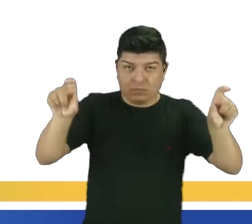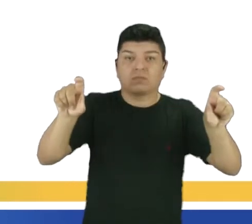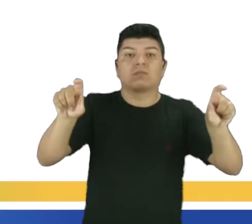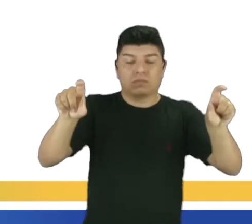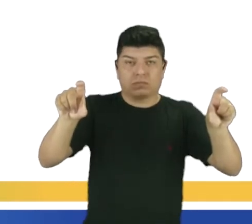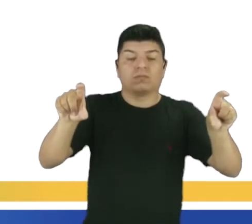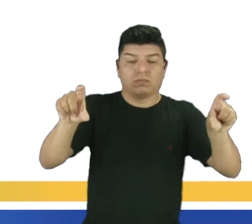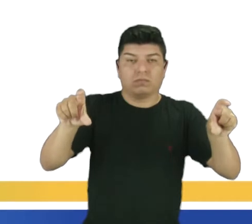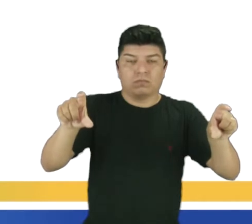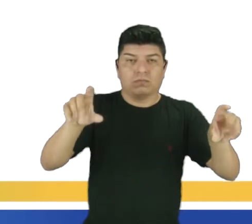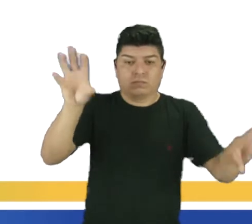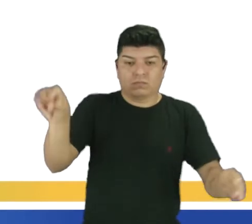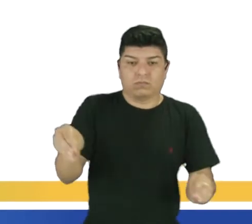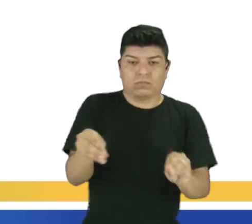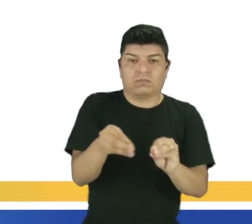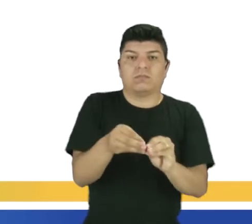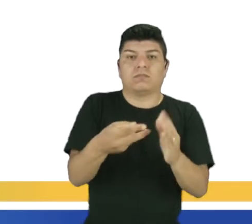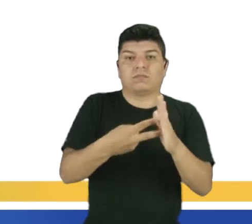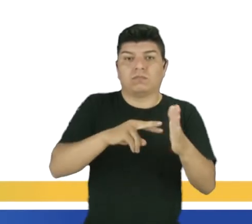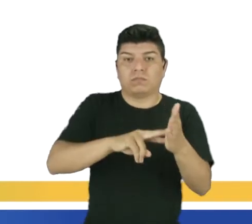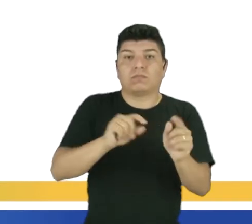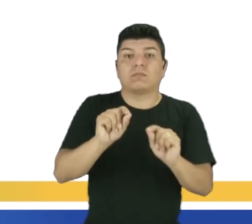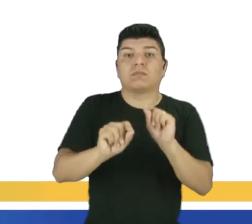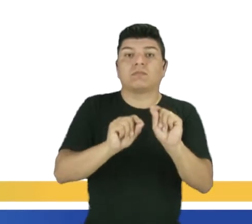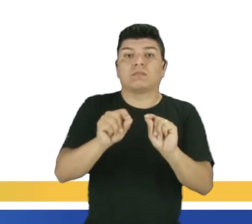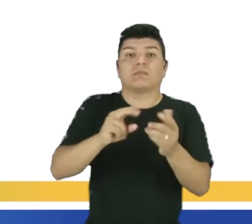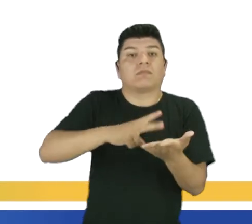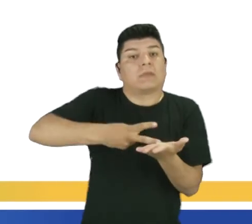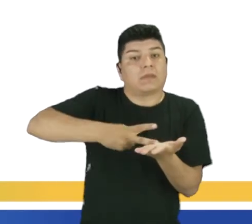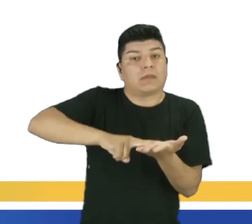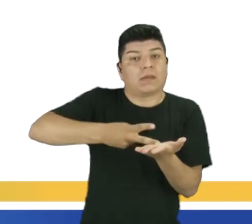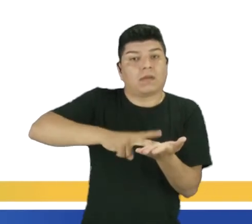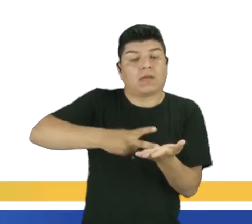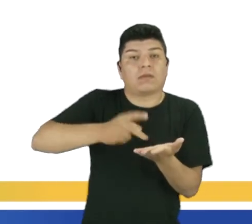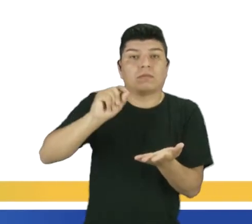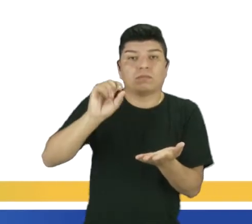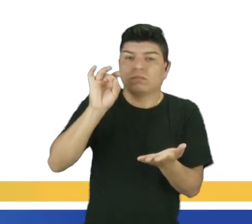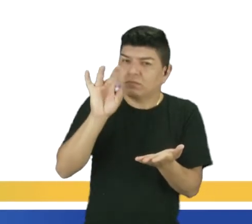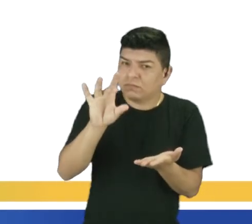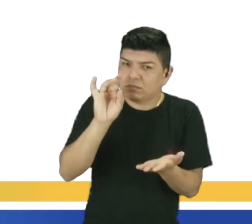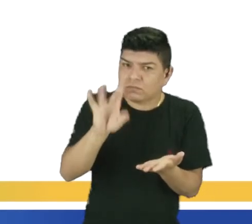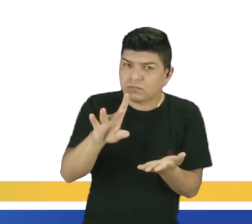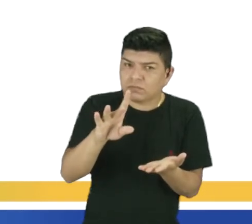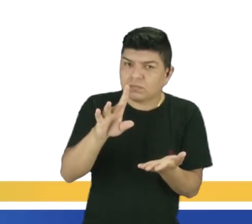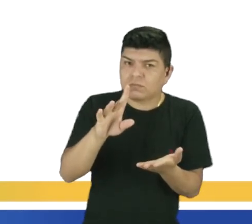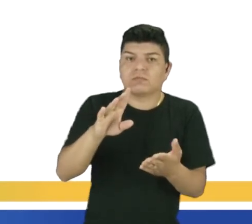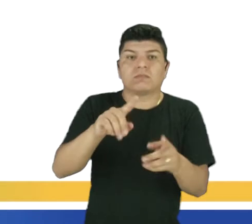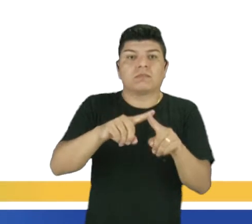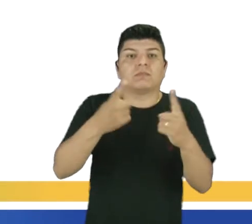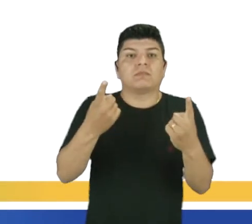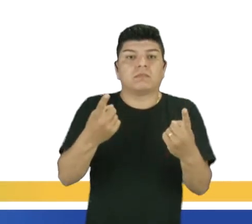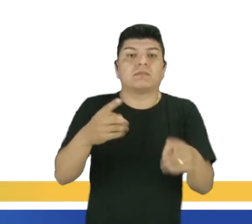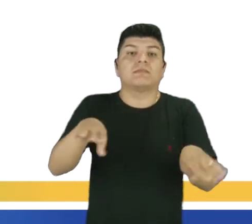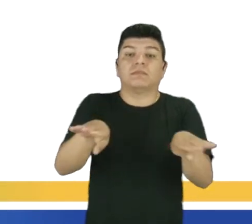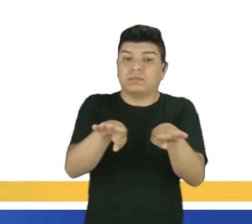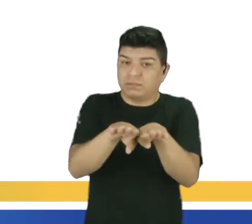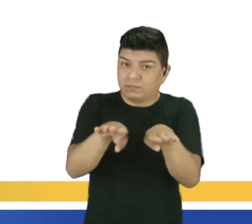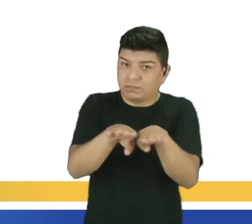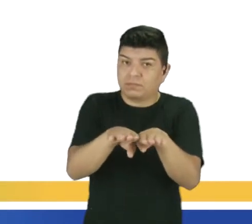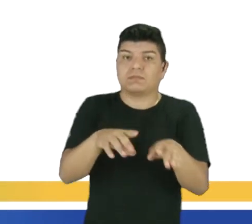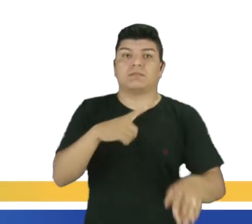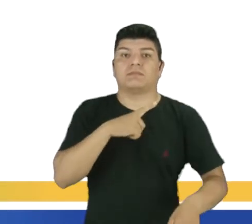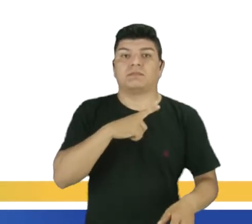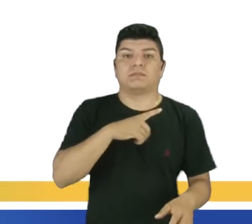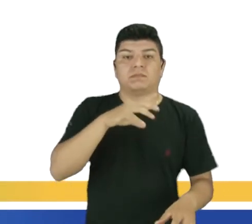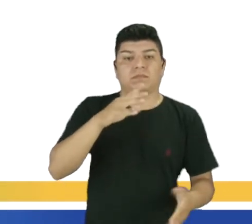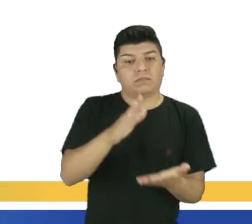não há um complemento de sentido. A diferença é que a tradução é não só, mas também. Anteriormente, nós tínhamos